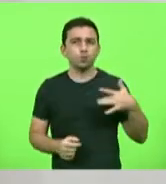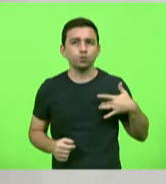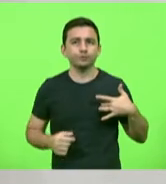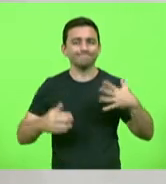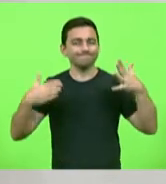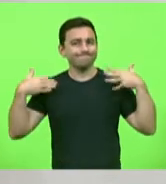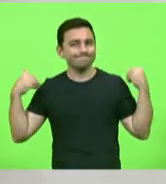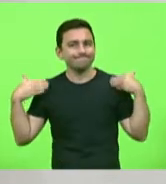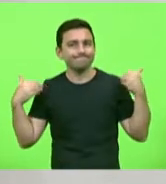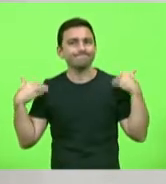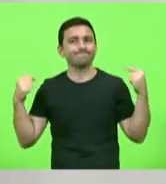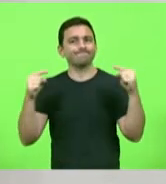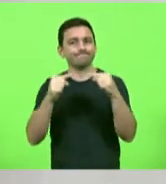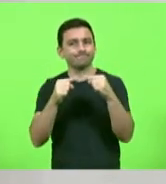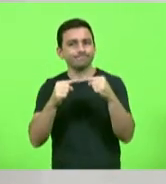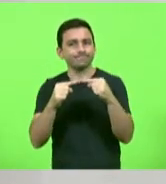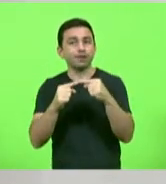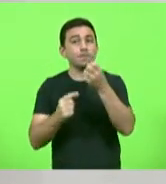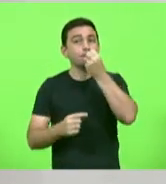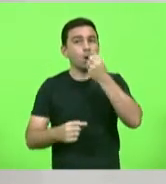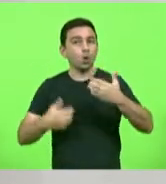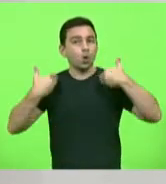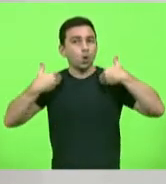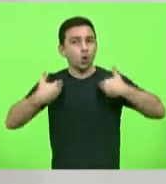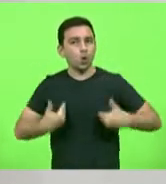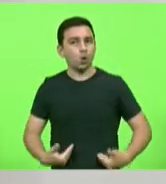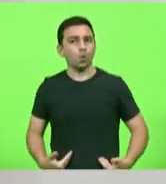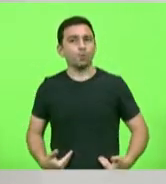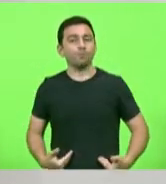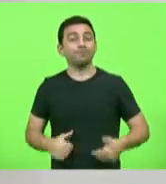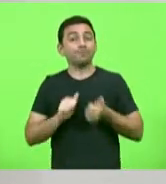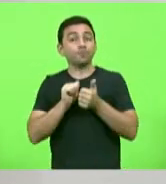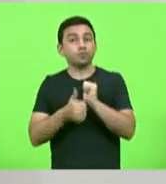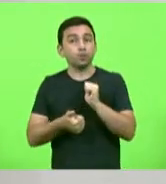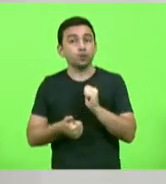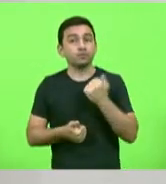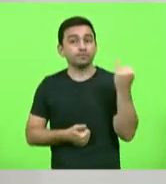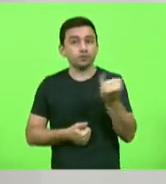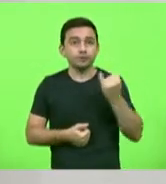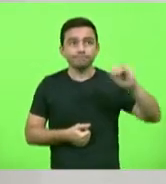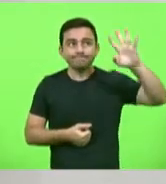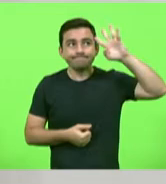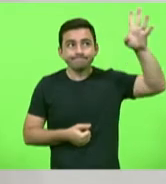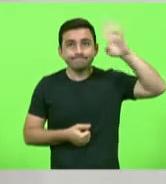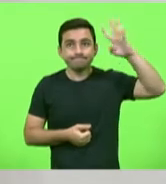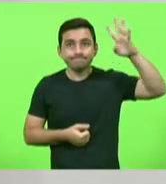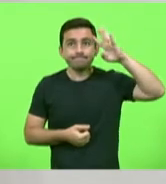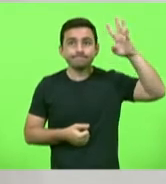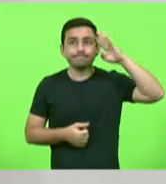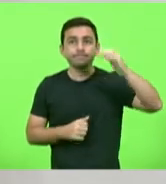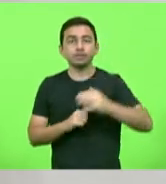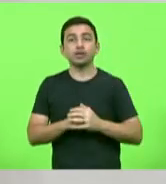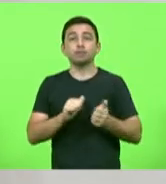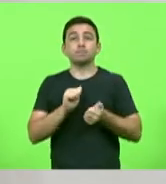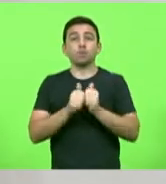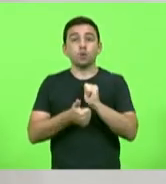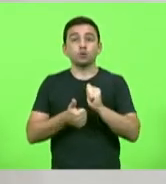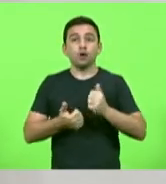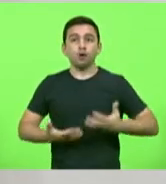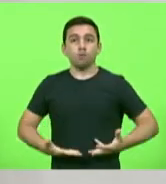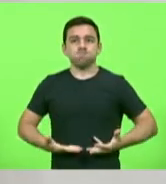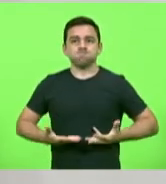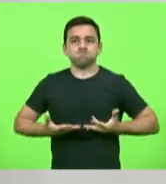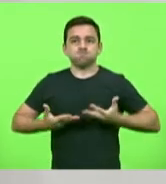Esporte faz bem para o corpo. Esporte faz bem para a cabeça. Esporte aumenta a